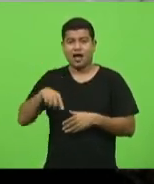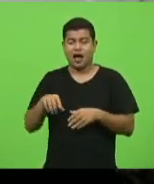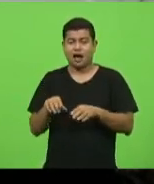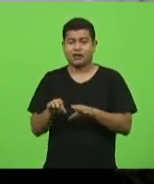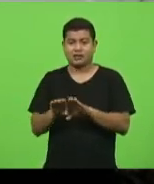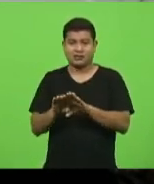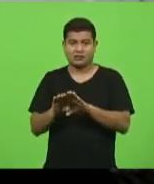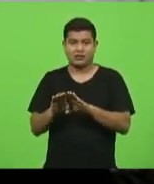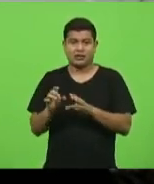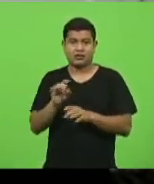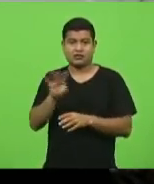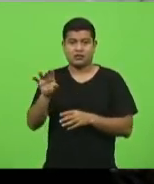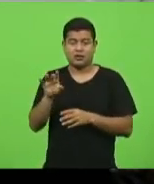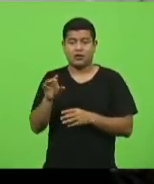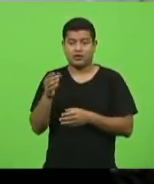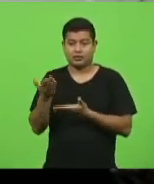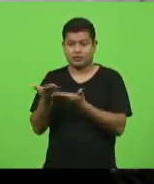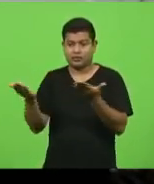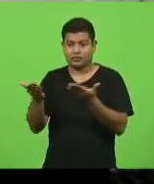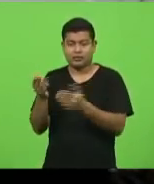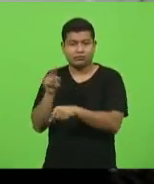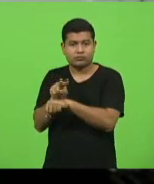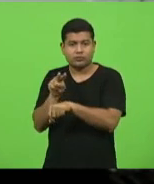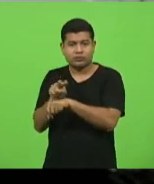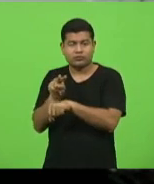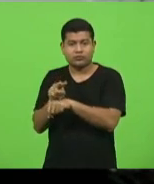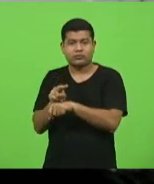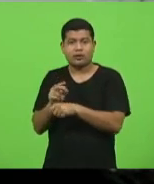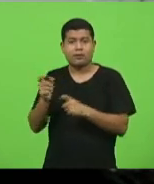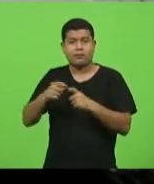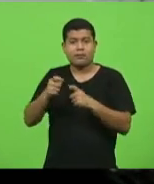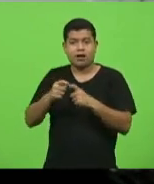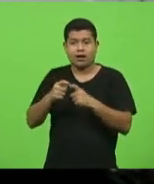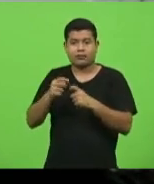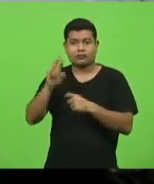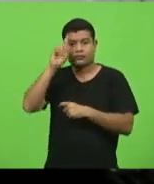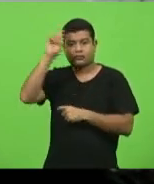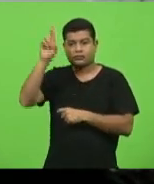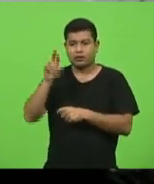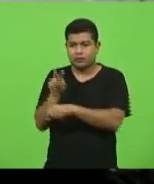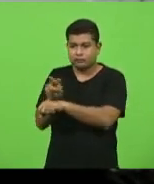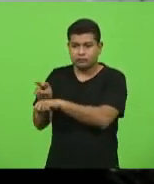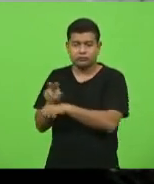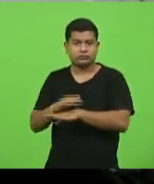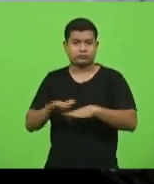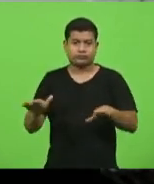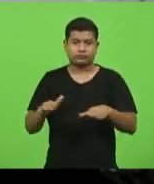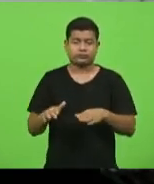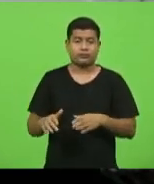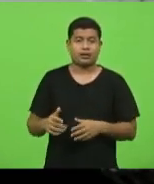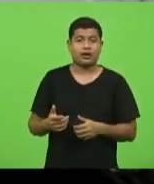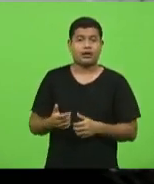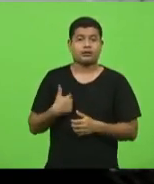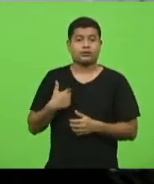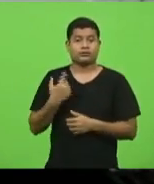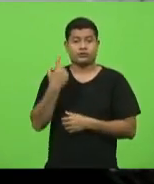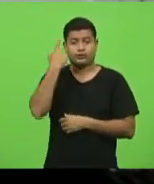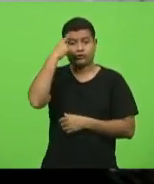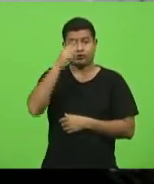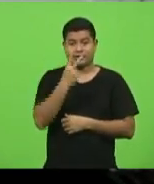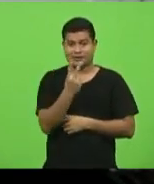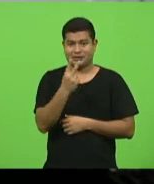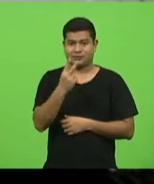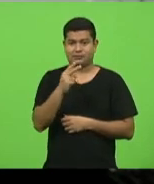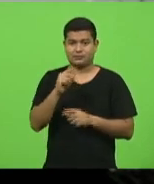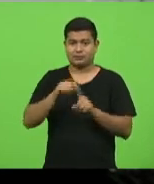Dando continuidade, em janeiro, dia 5, foi aberto o primeiro edital do ano para a Lages. E